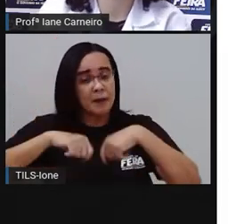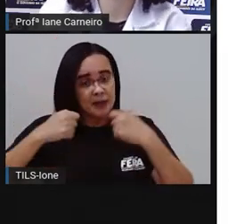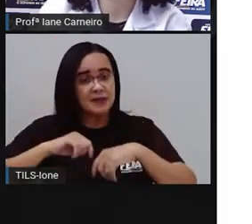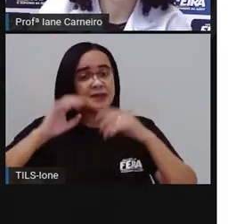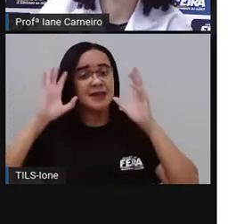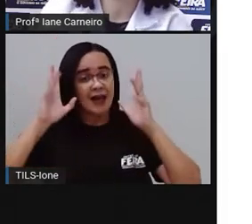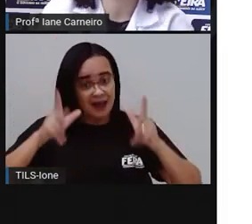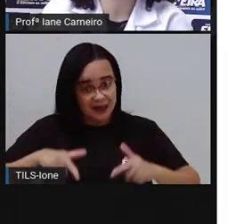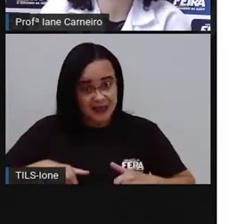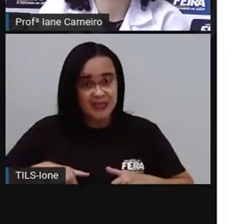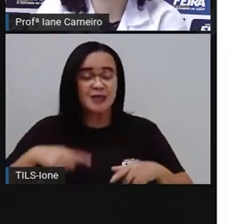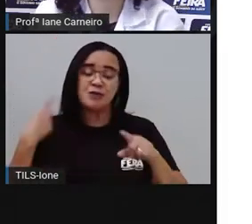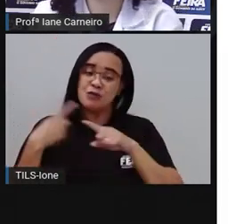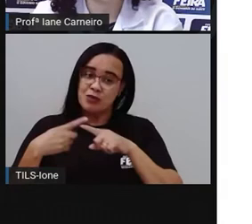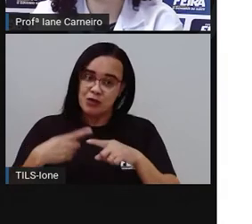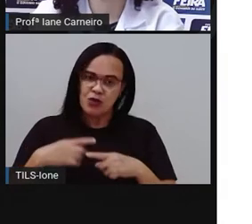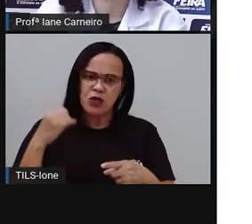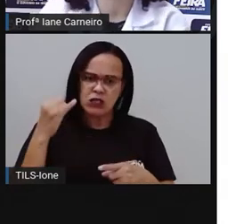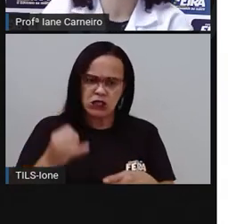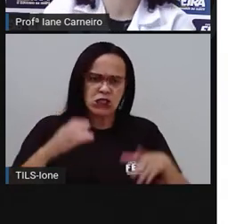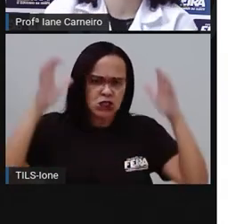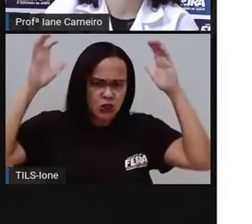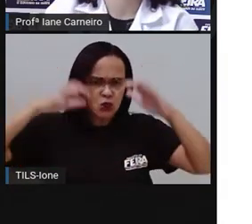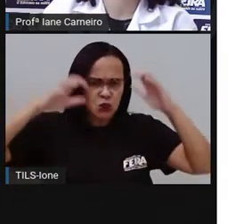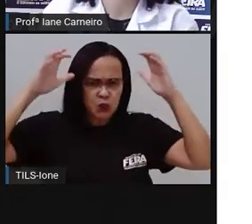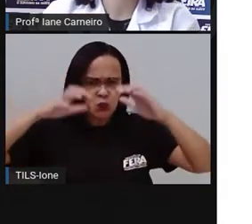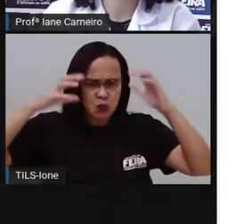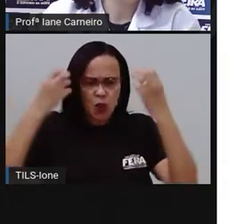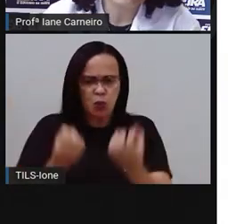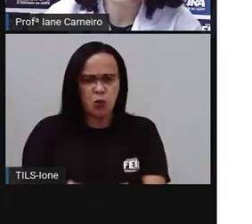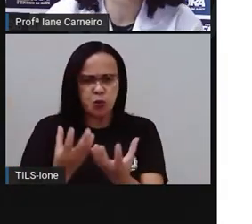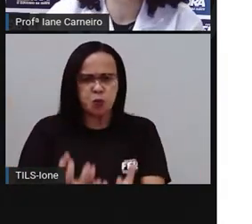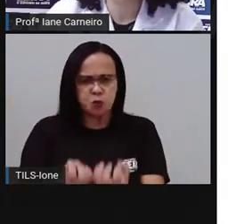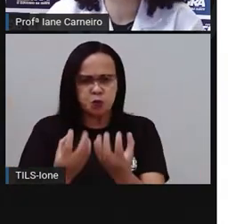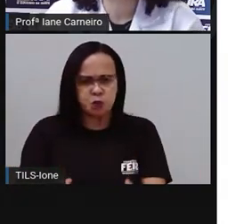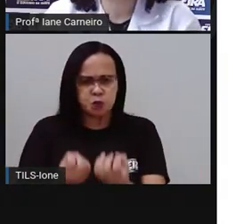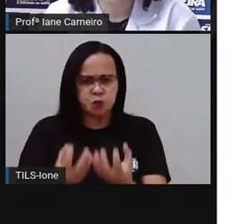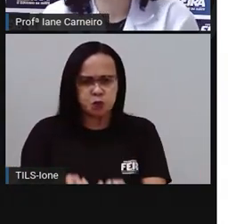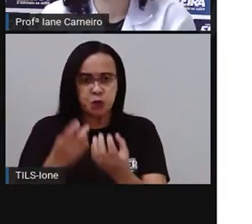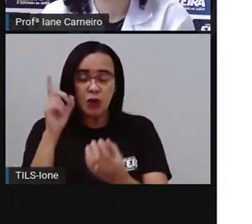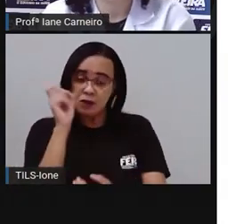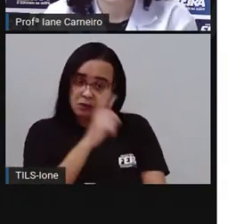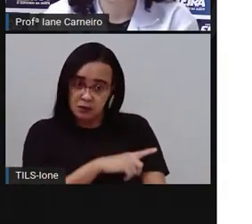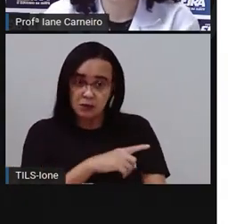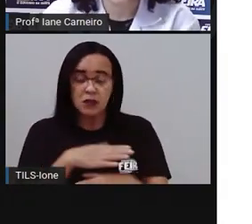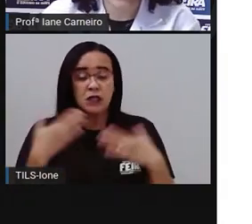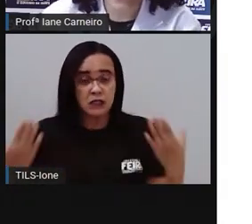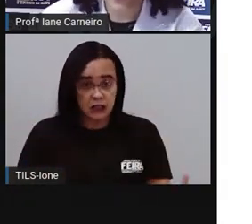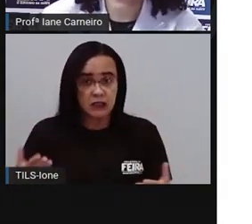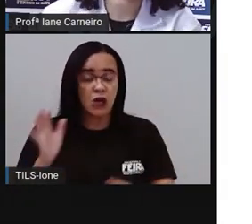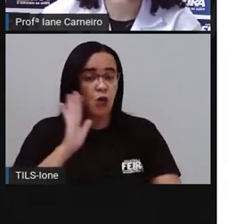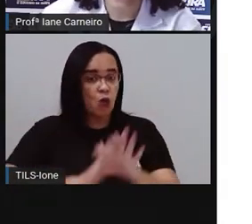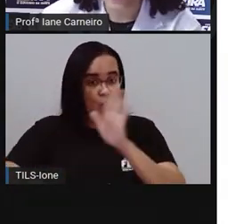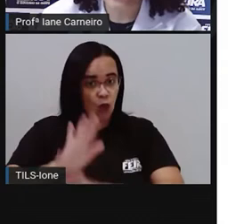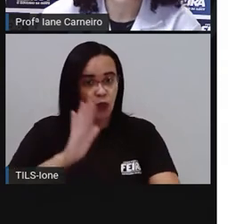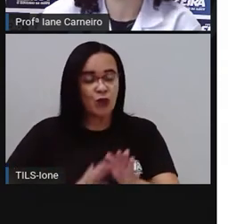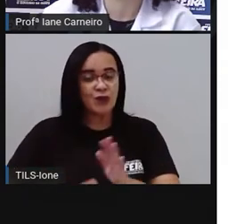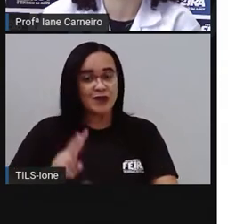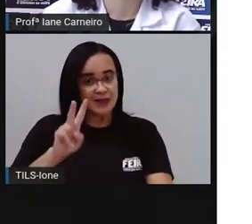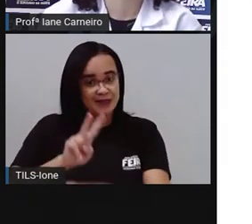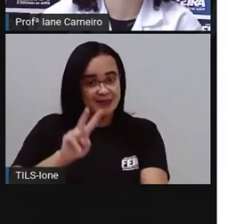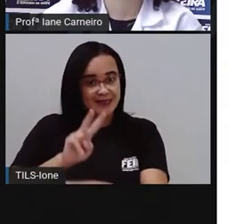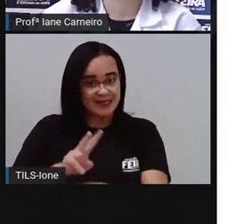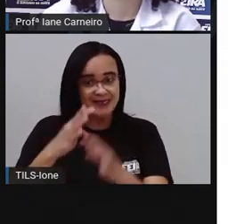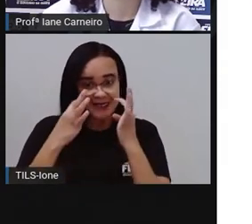E aí, quando chove, pode entupir os bueiros. Então, tem vários cuidados que nós precisamos ter com o nosso lar, nossa casa, nossa